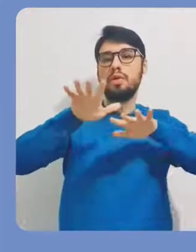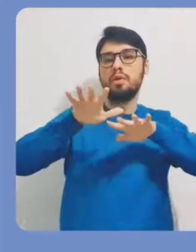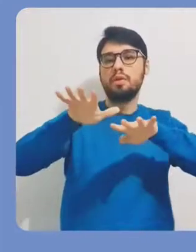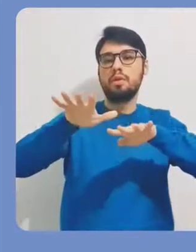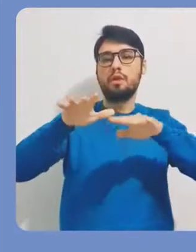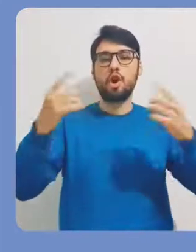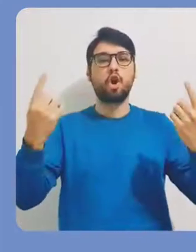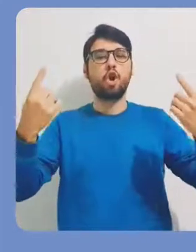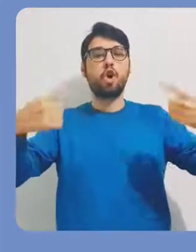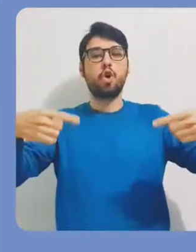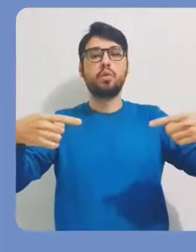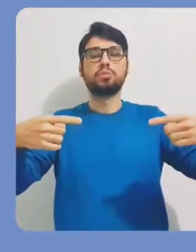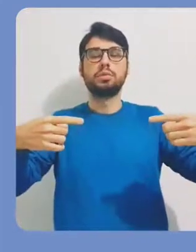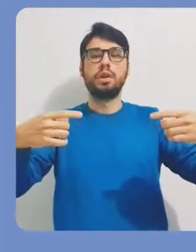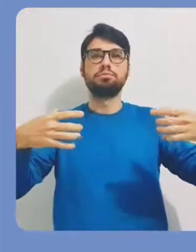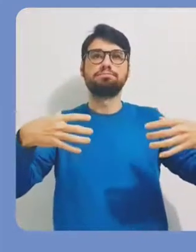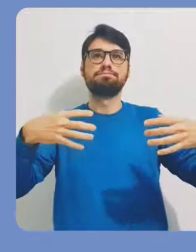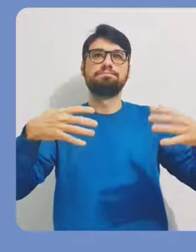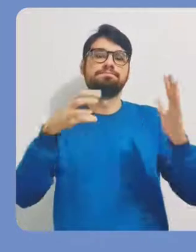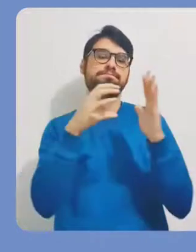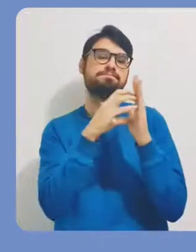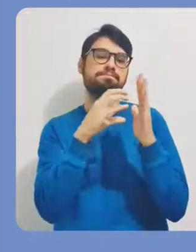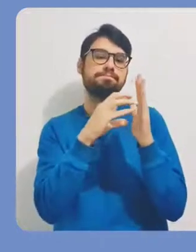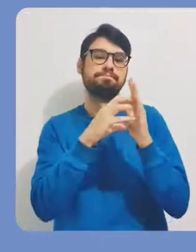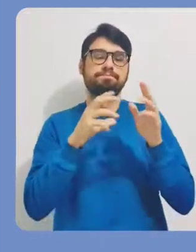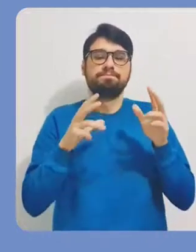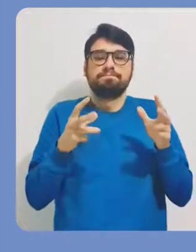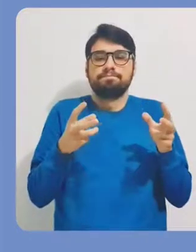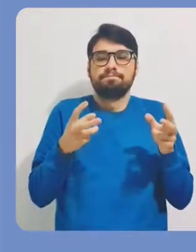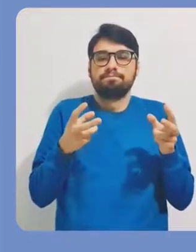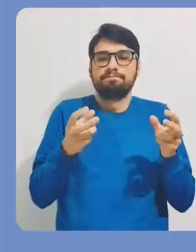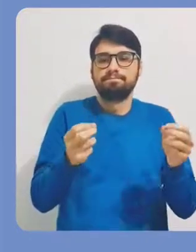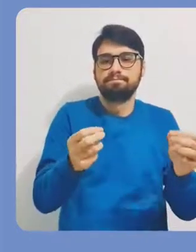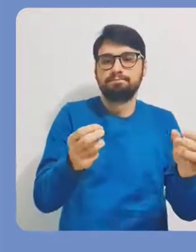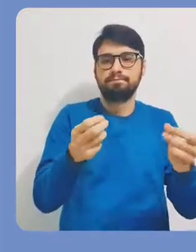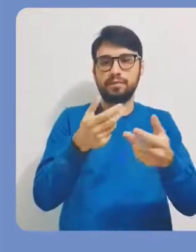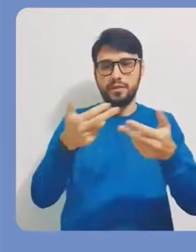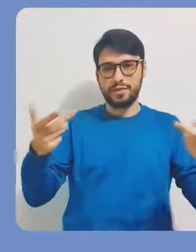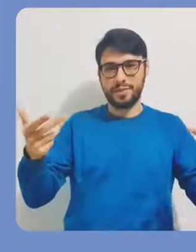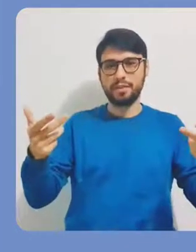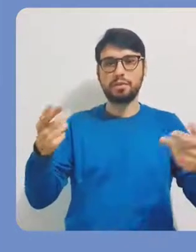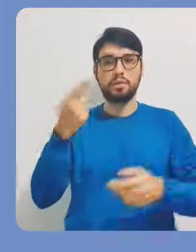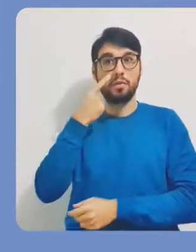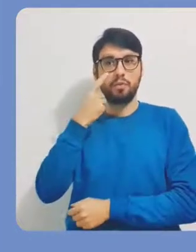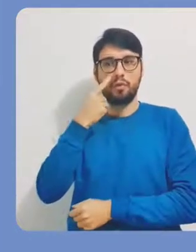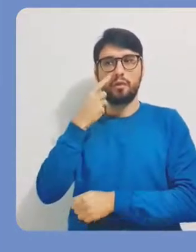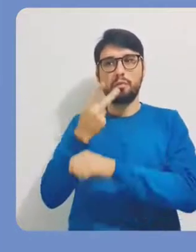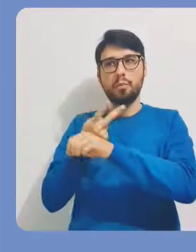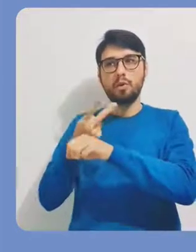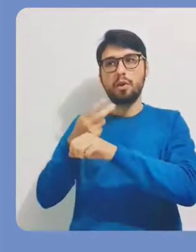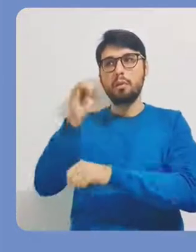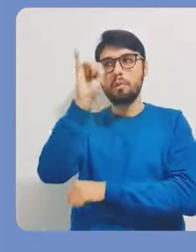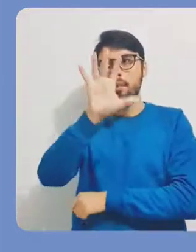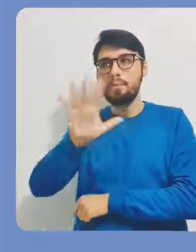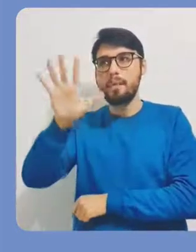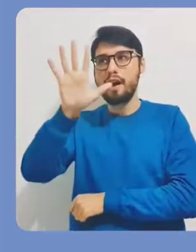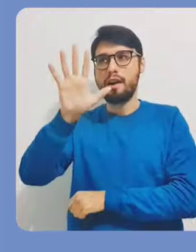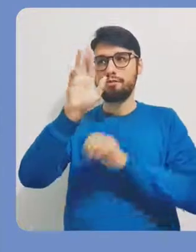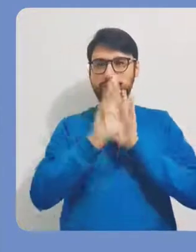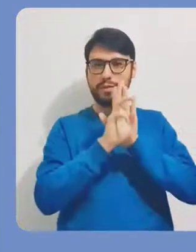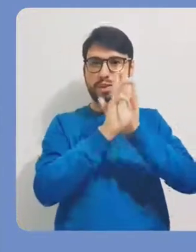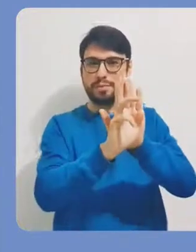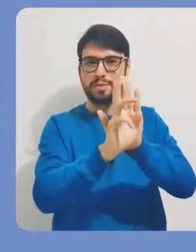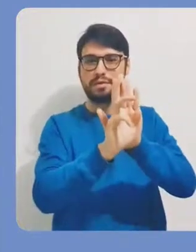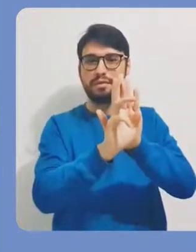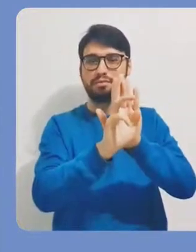num período da campanha contra o HIV e AIDS. Então, eu posso aqui adicionar uma imagem que vai